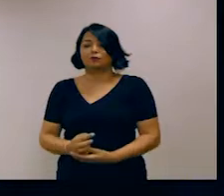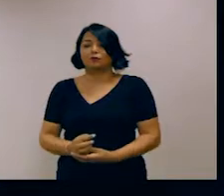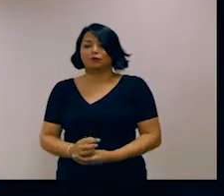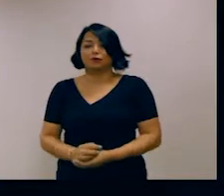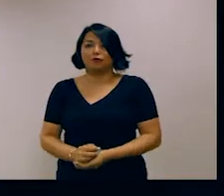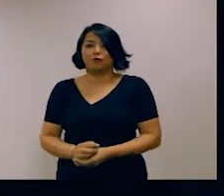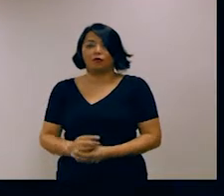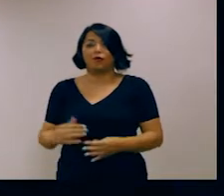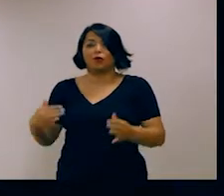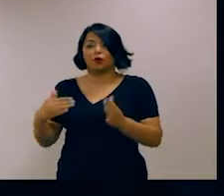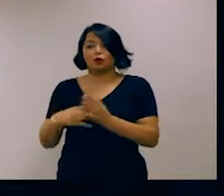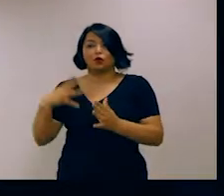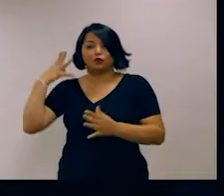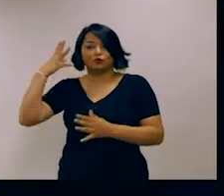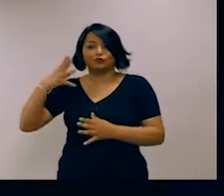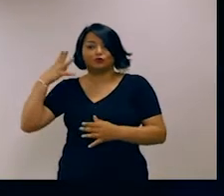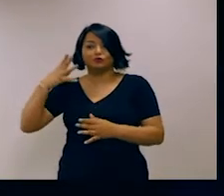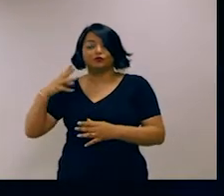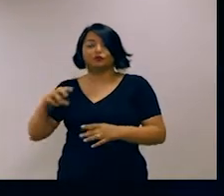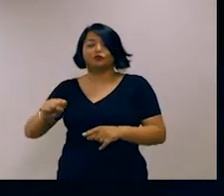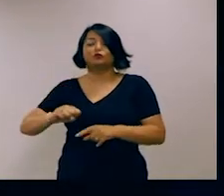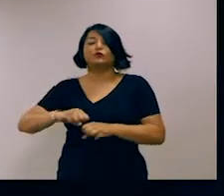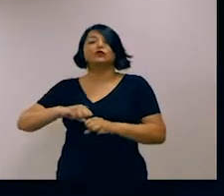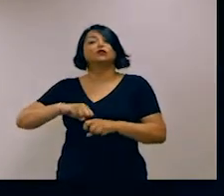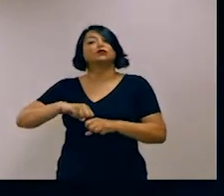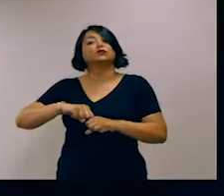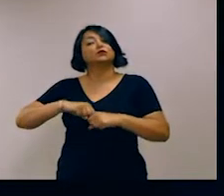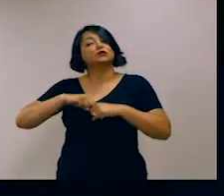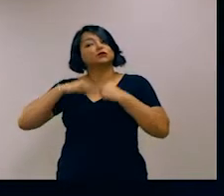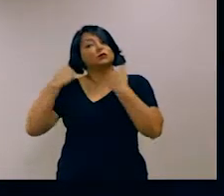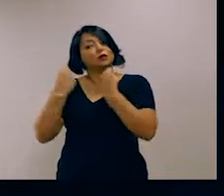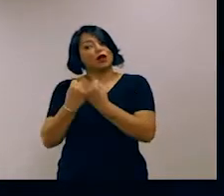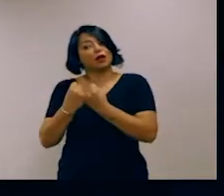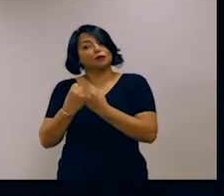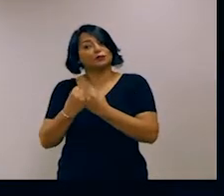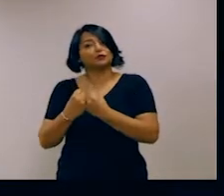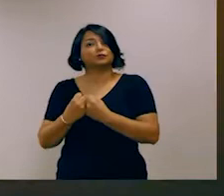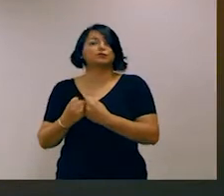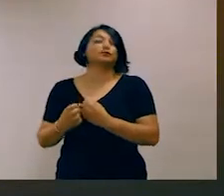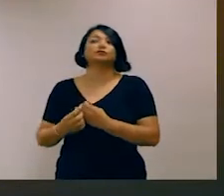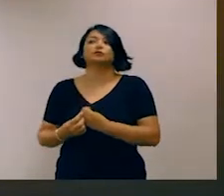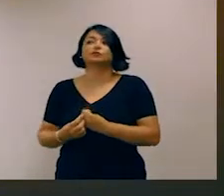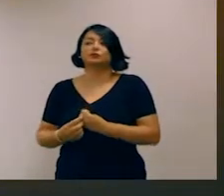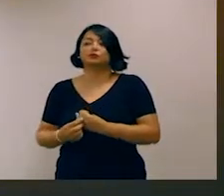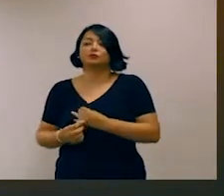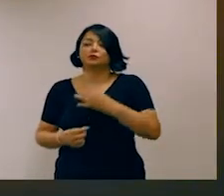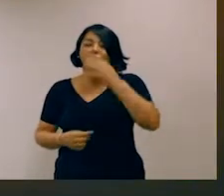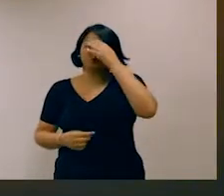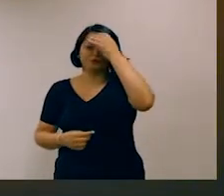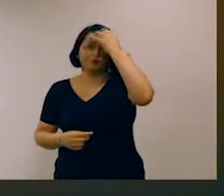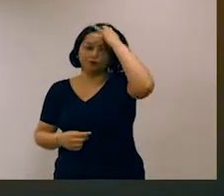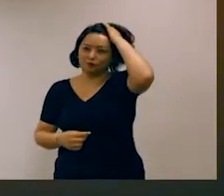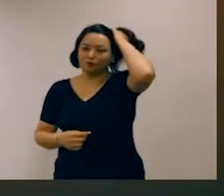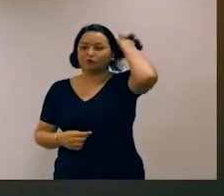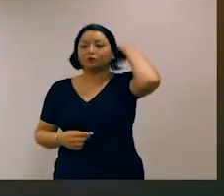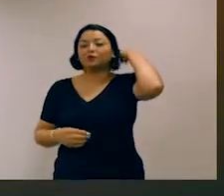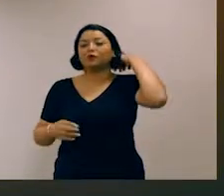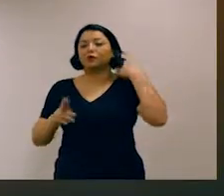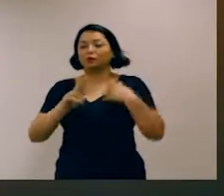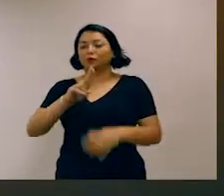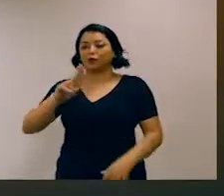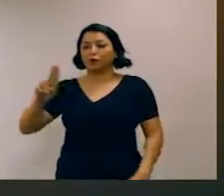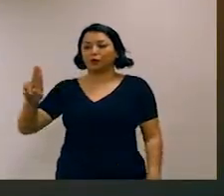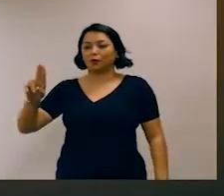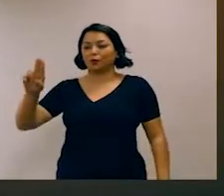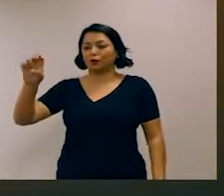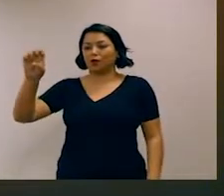e do seminário, Panorama de aplicações modernas de processamento de linguagem natural com o Deep Learning. Então, chamo aqui o Eric Musart, do TCU.